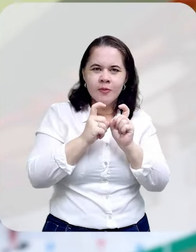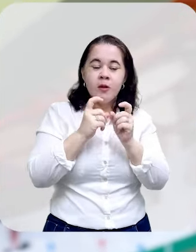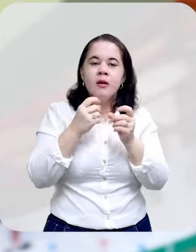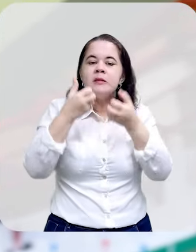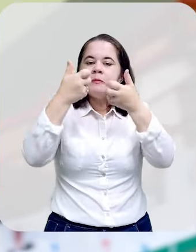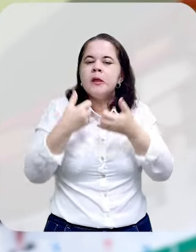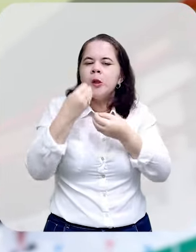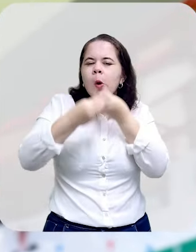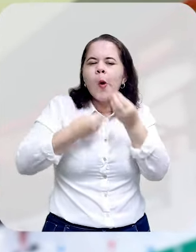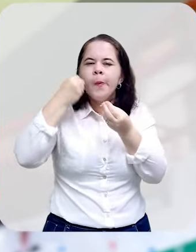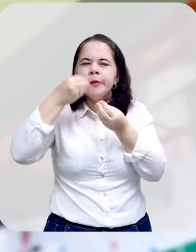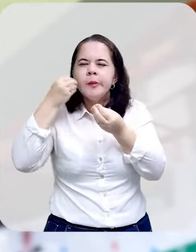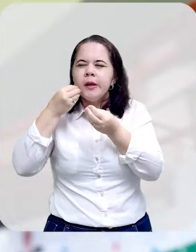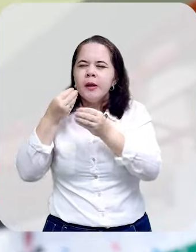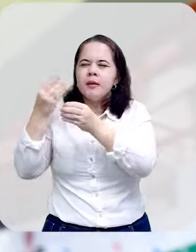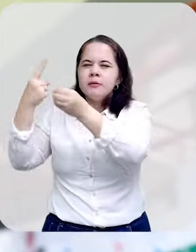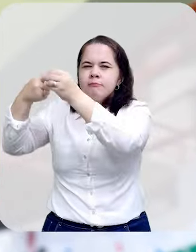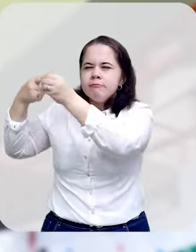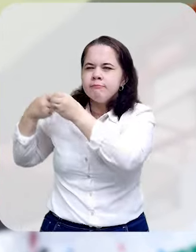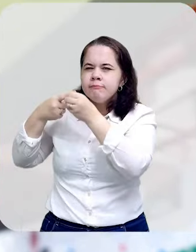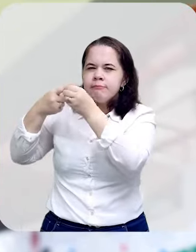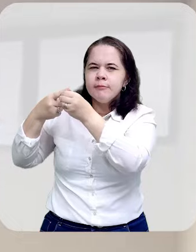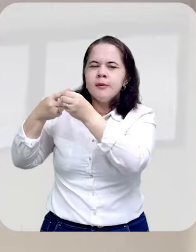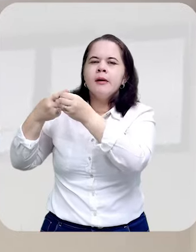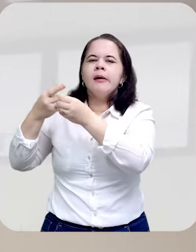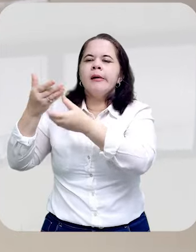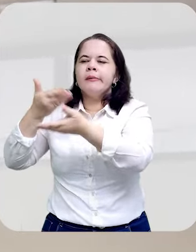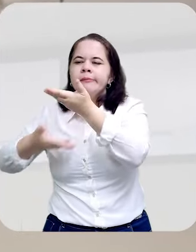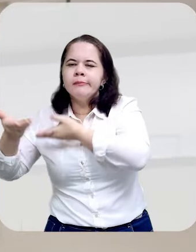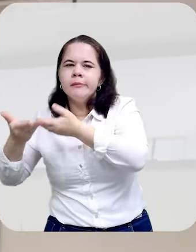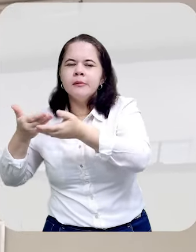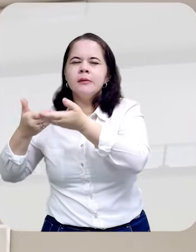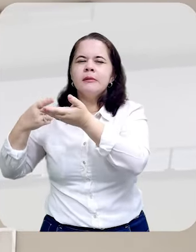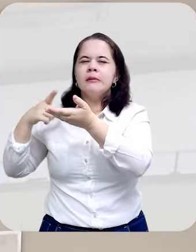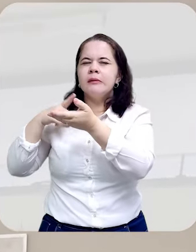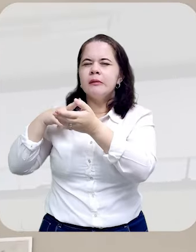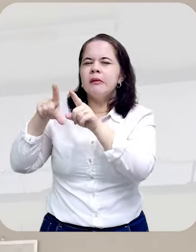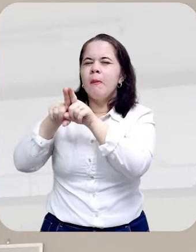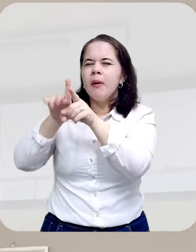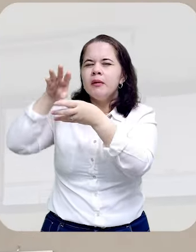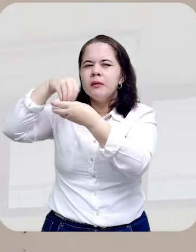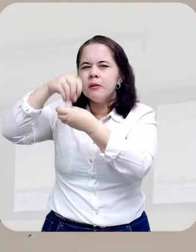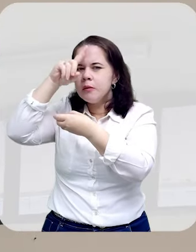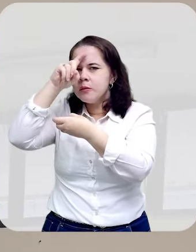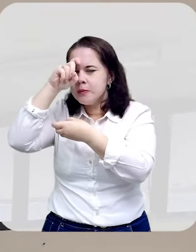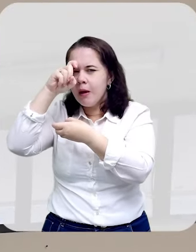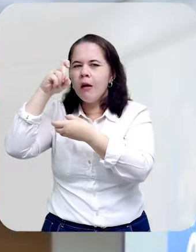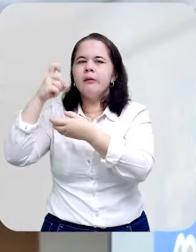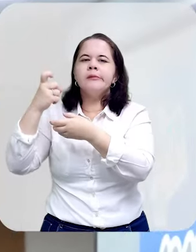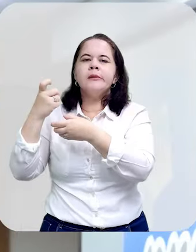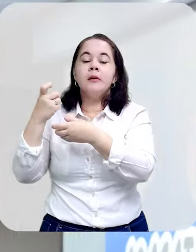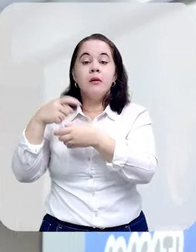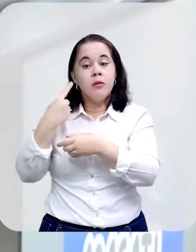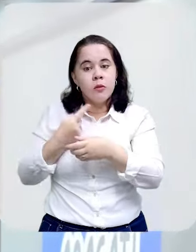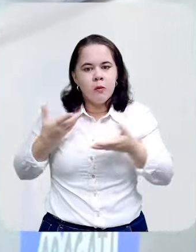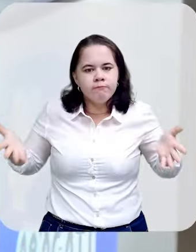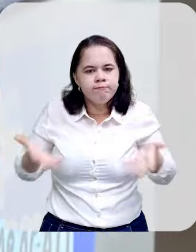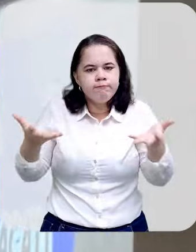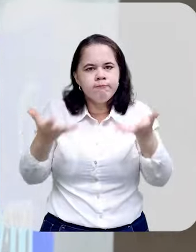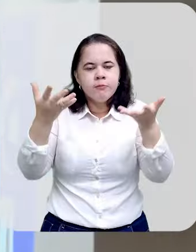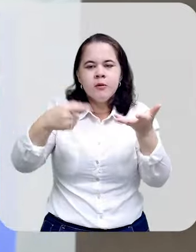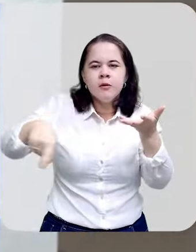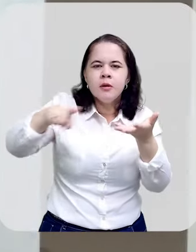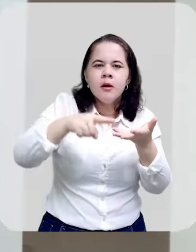experiência do que foi territorializar em cada cenário, seja no componente comunitário, seja no componente hospitalar. E a gente inclusive